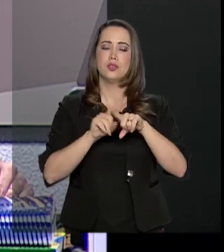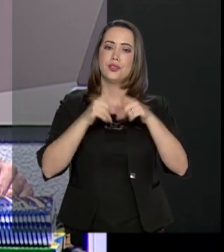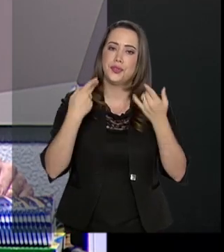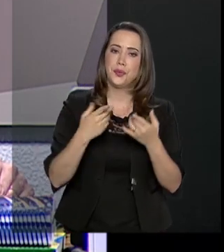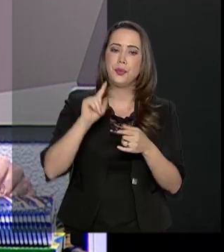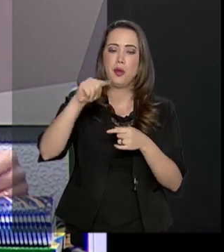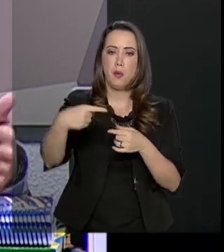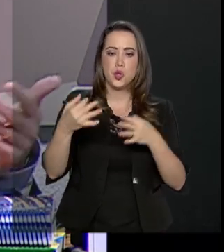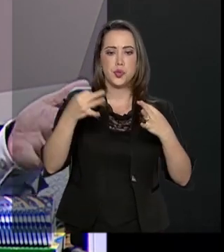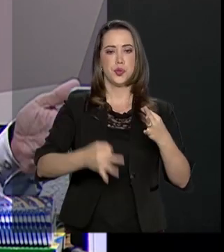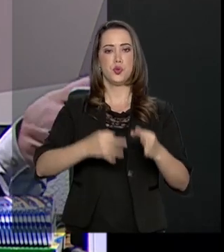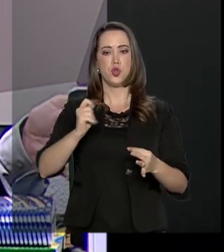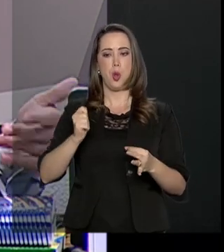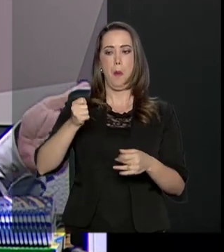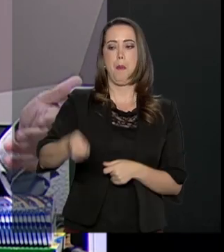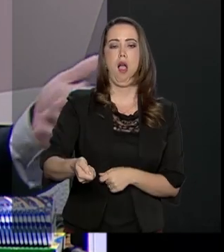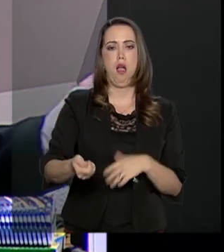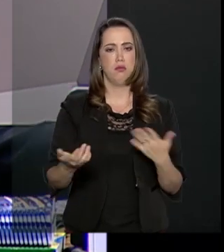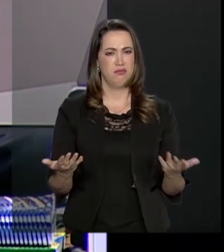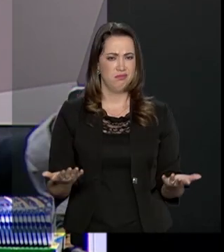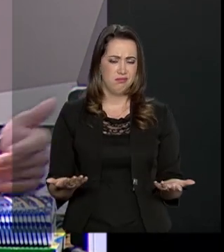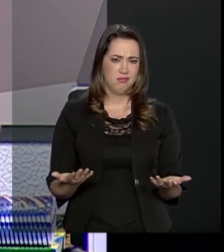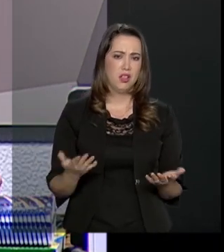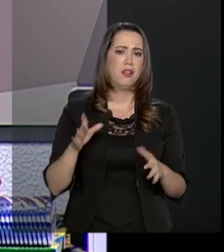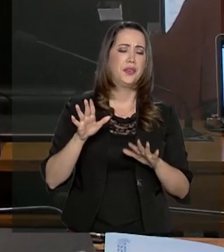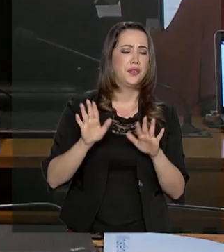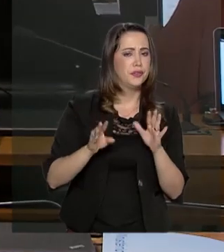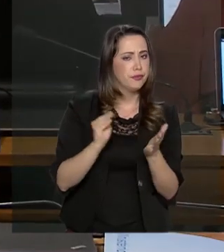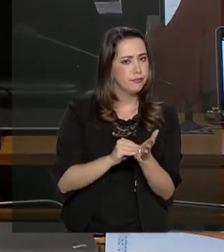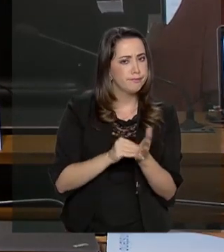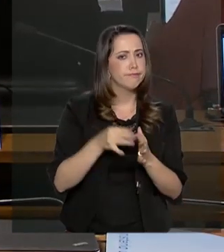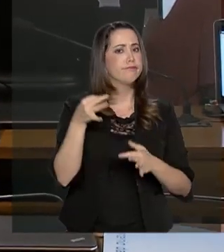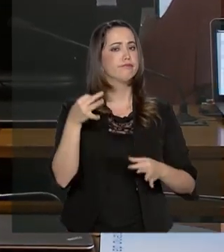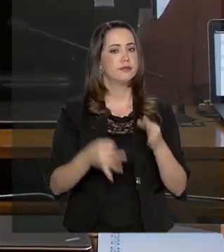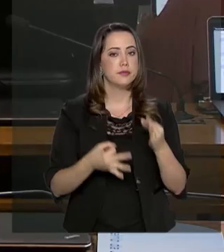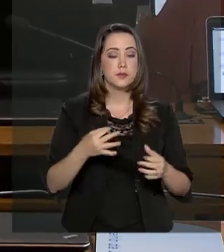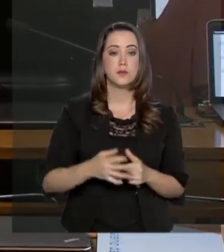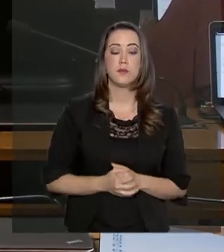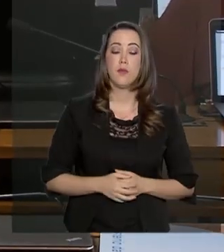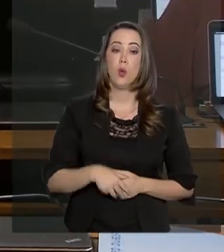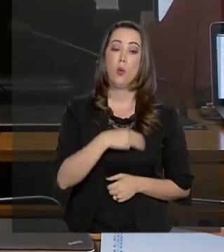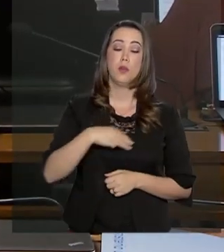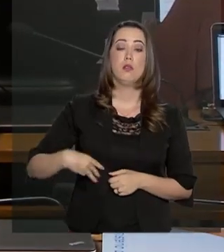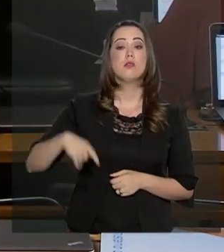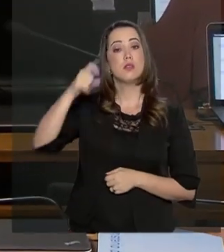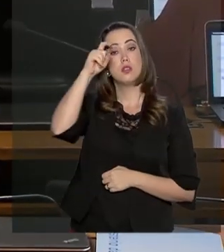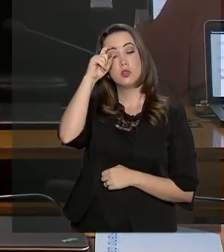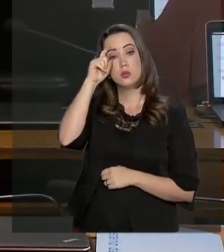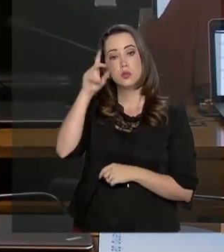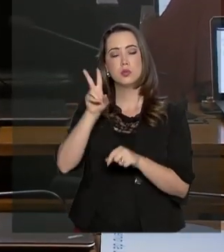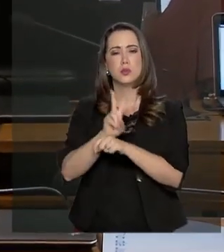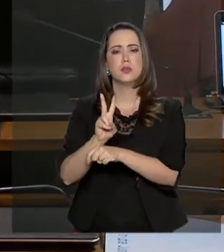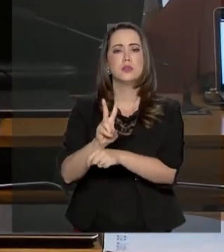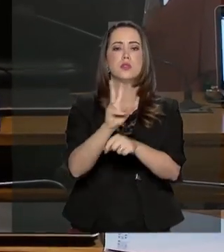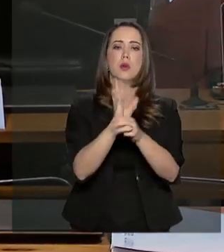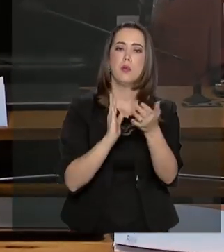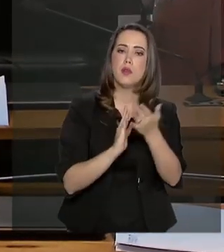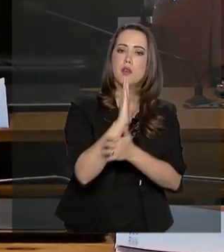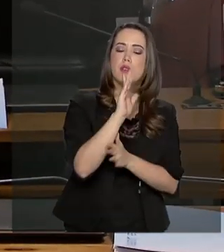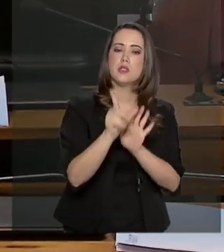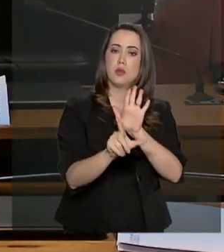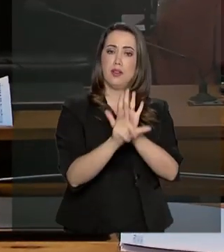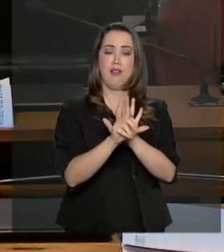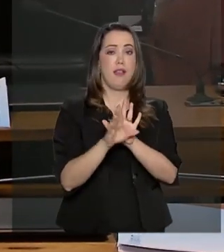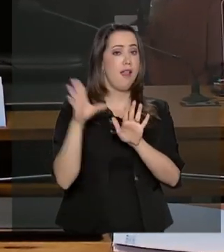de uma maneira assim não tão justa. O ministro Sérgio Moro defendeu a aprovação do pacote anticrime o